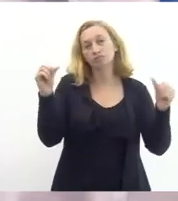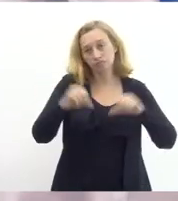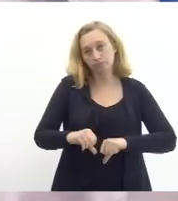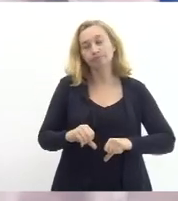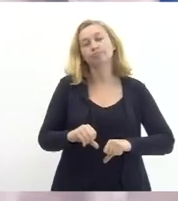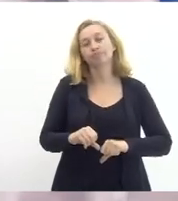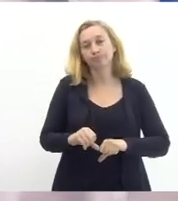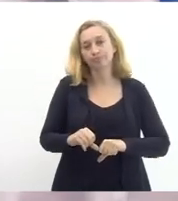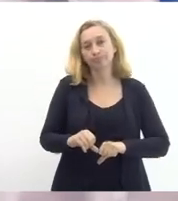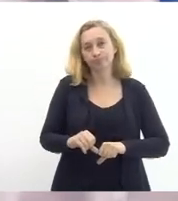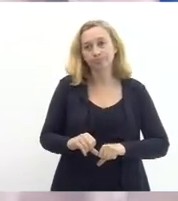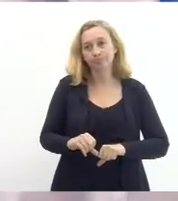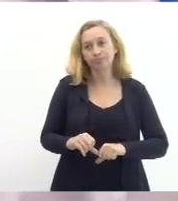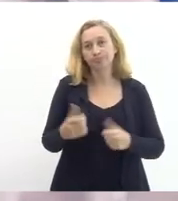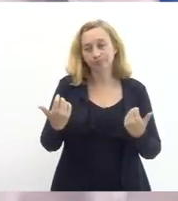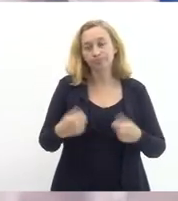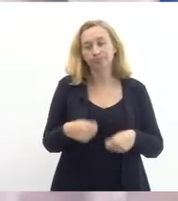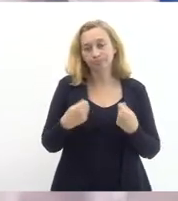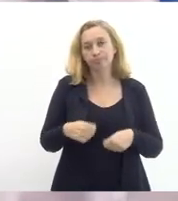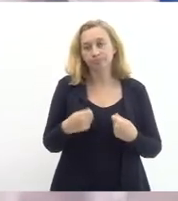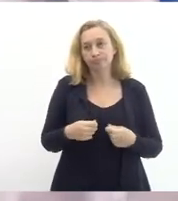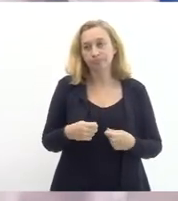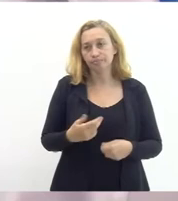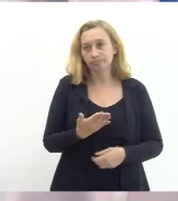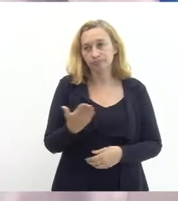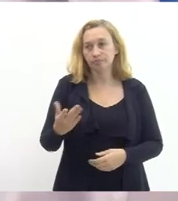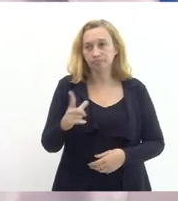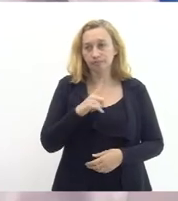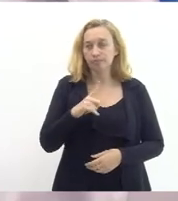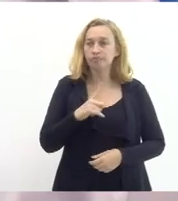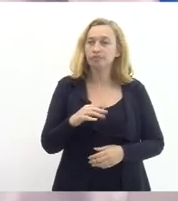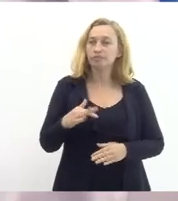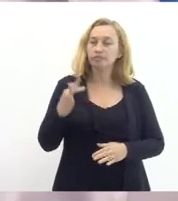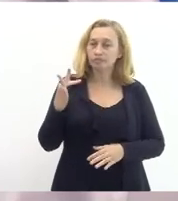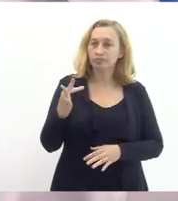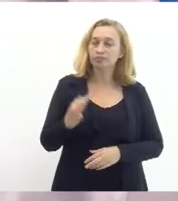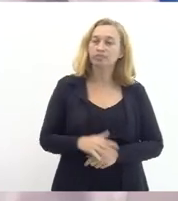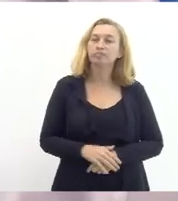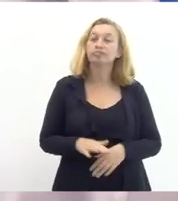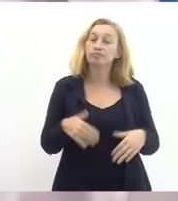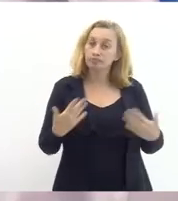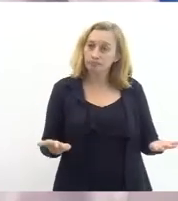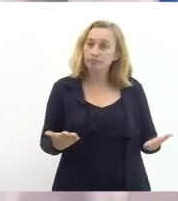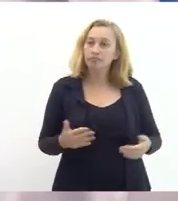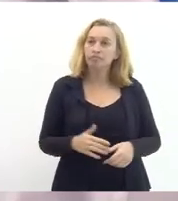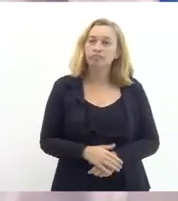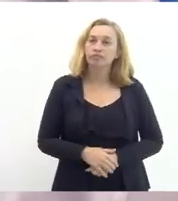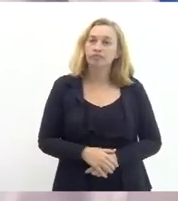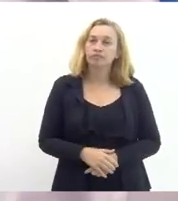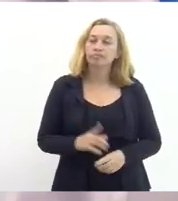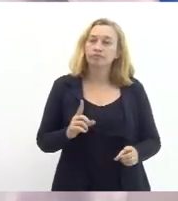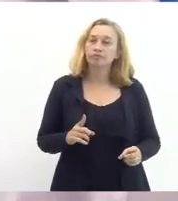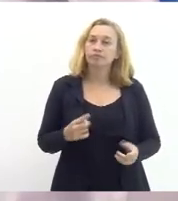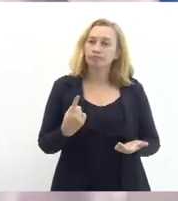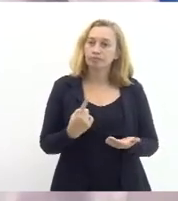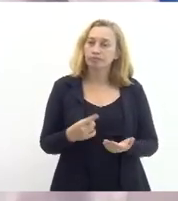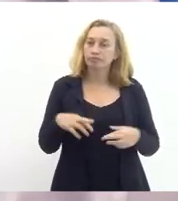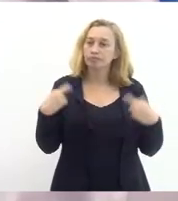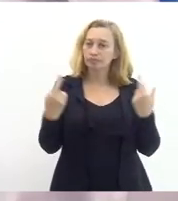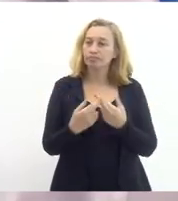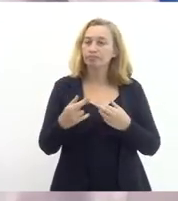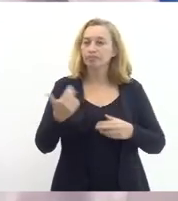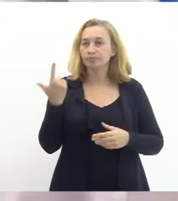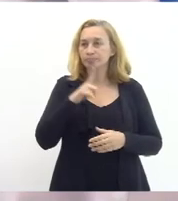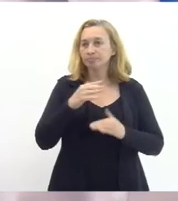a carência que vocês vão enfrentar então a gente vai ter esse encontro para que a gente consiga avançar